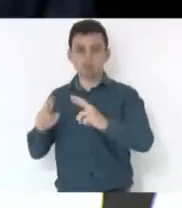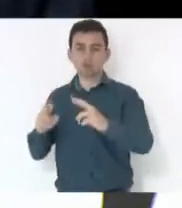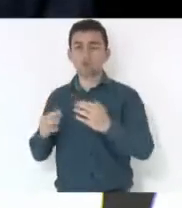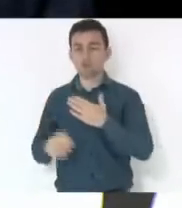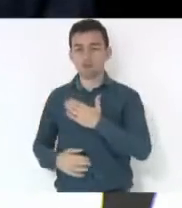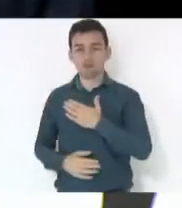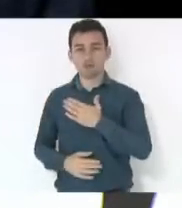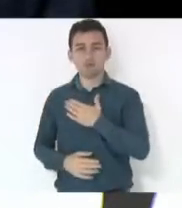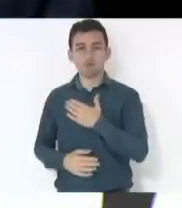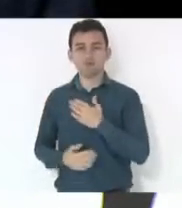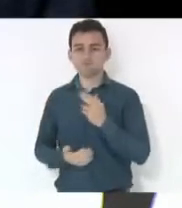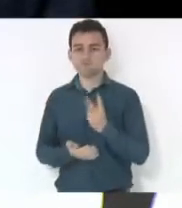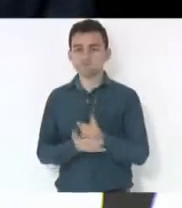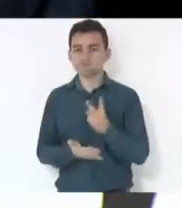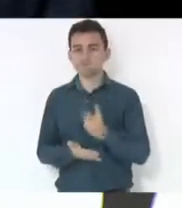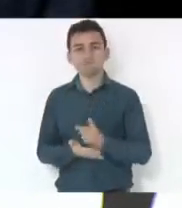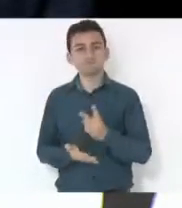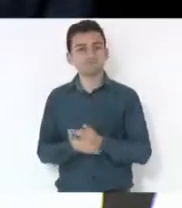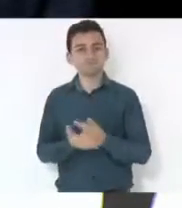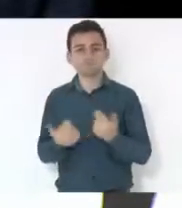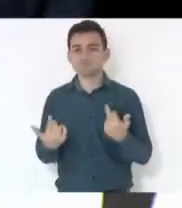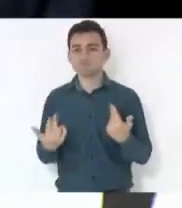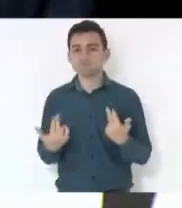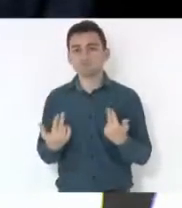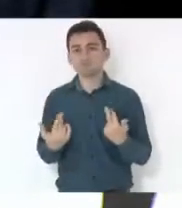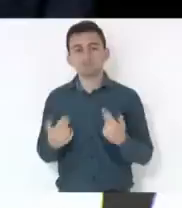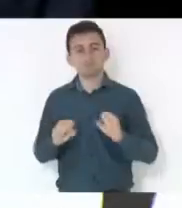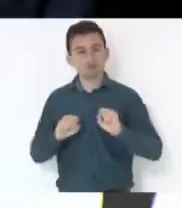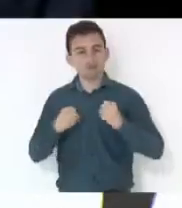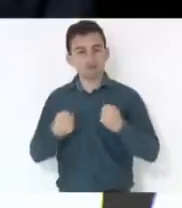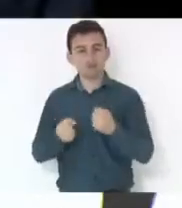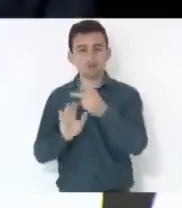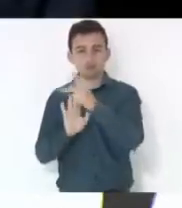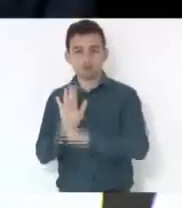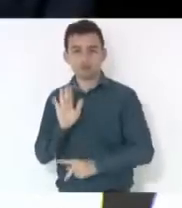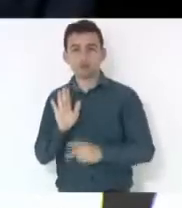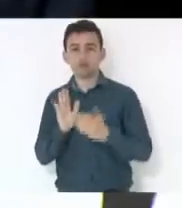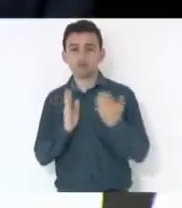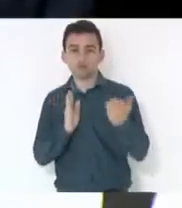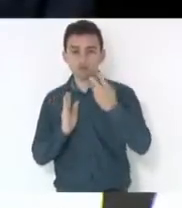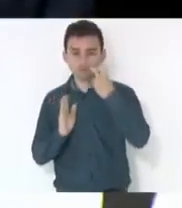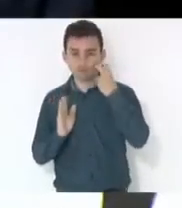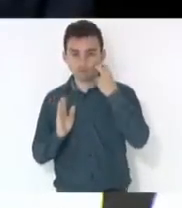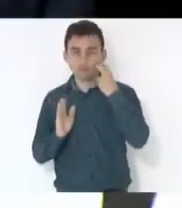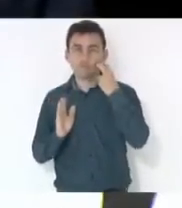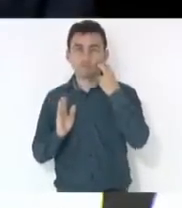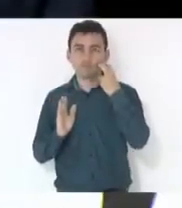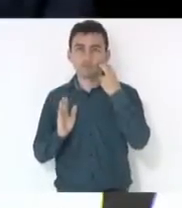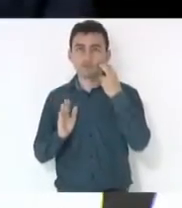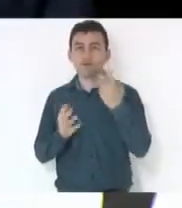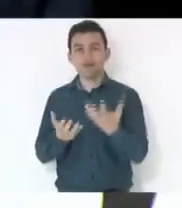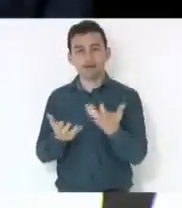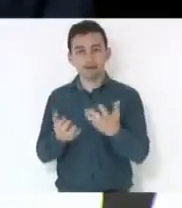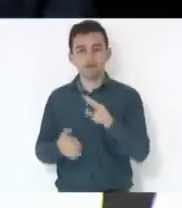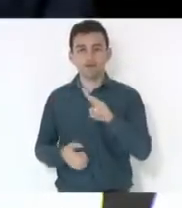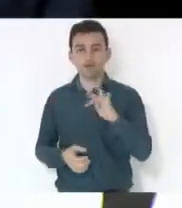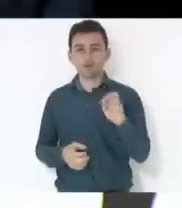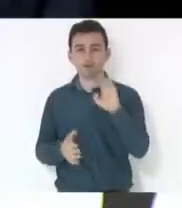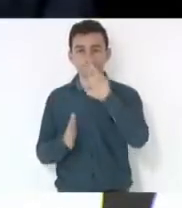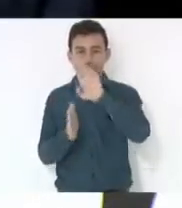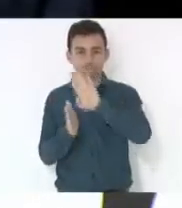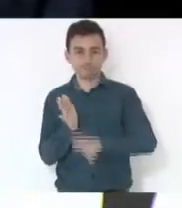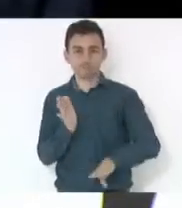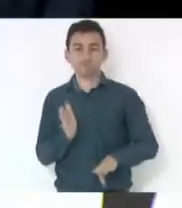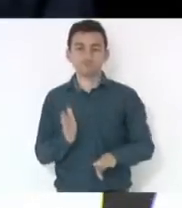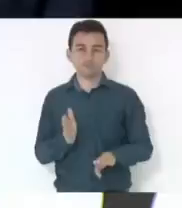continua o mesmo, defendendo o projeto do deputado Vampiro pela derrubada do veto, senhor presidente, em